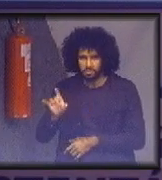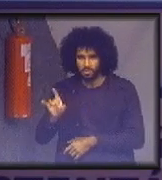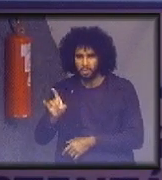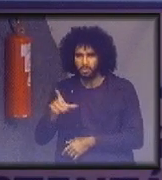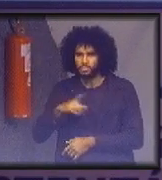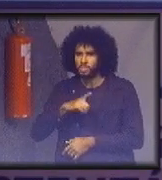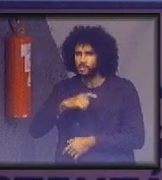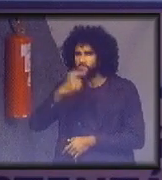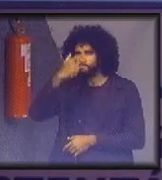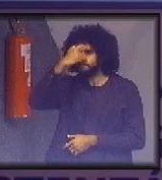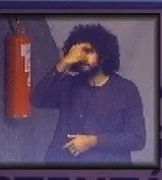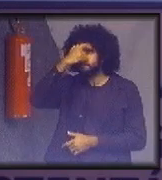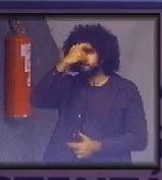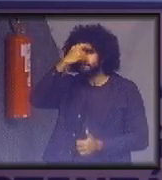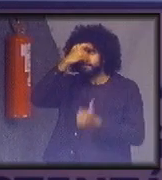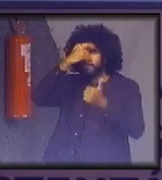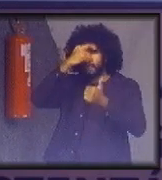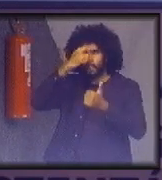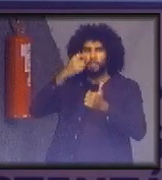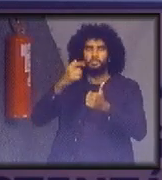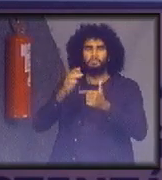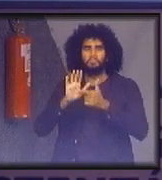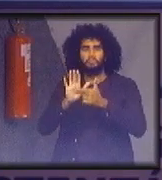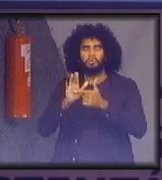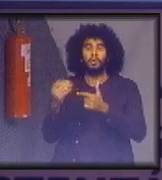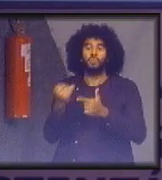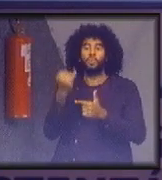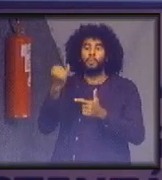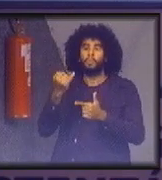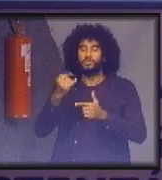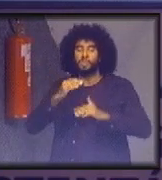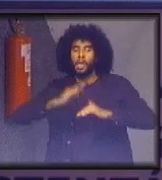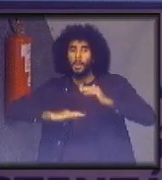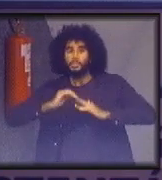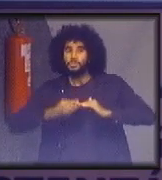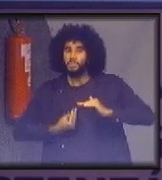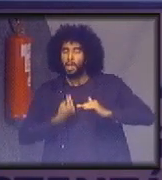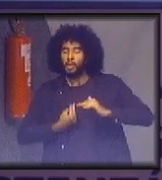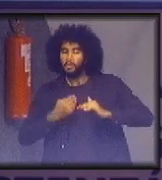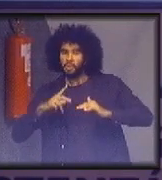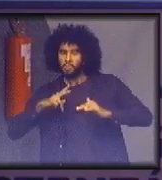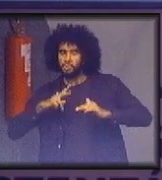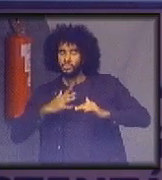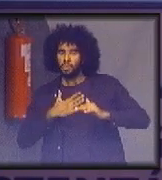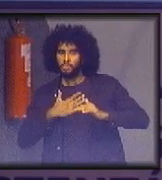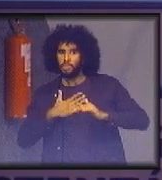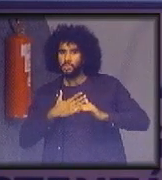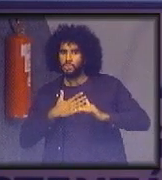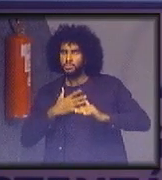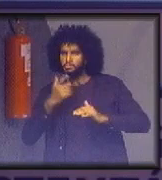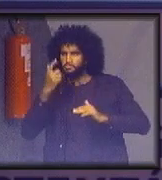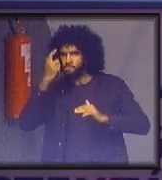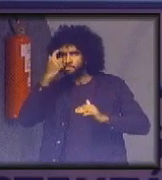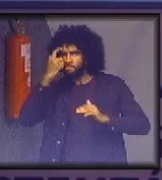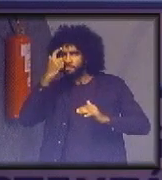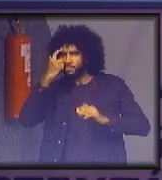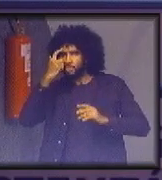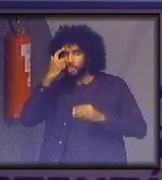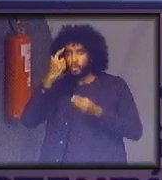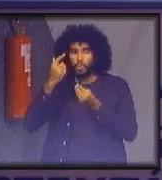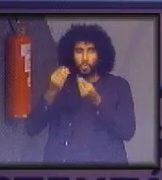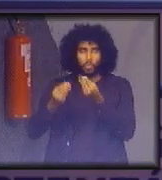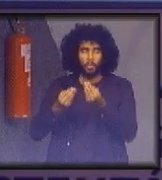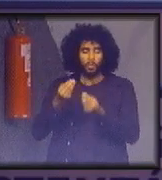conscientes da importância da sua ação na sua vida privada, elas imaginam o quanto